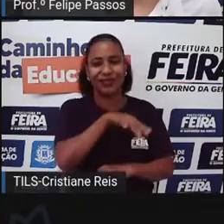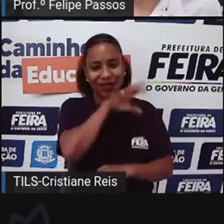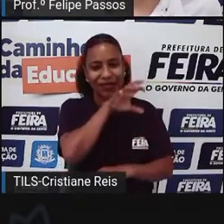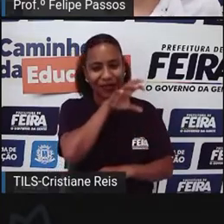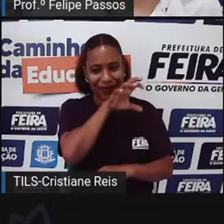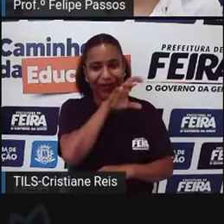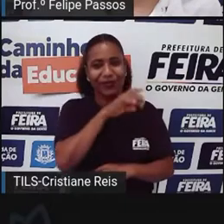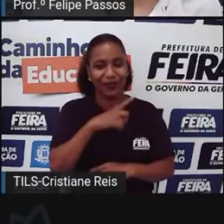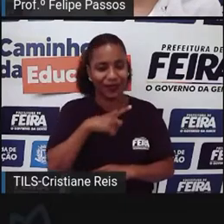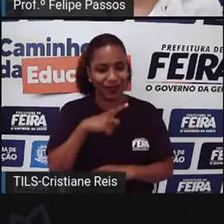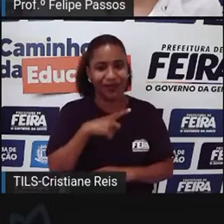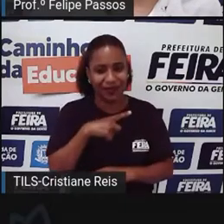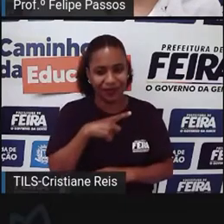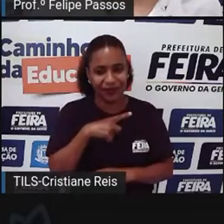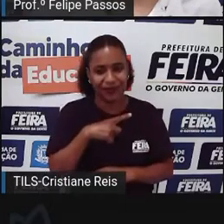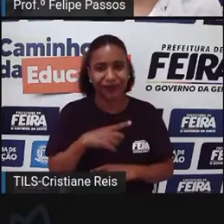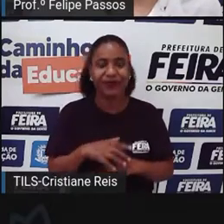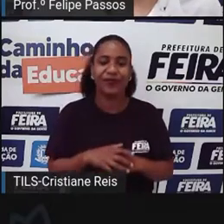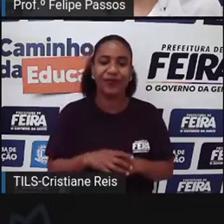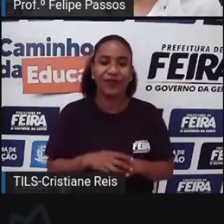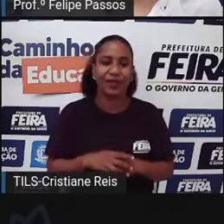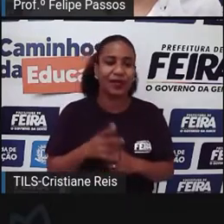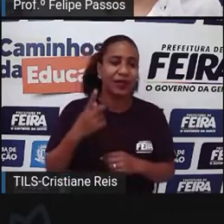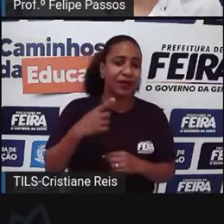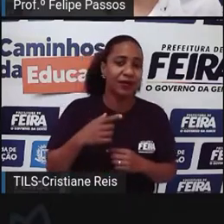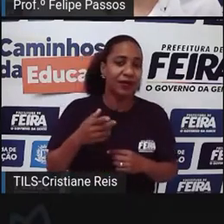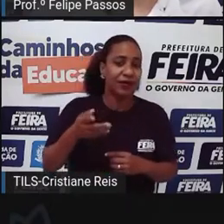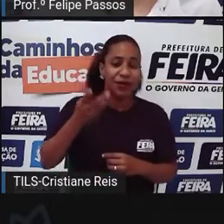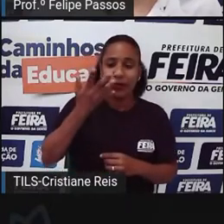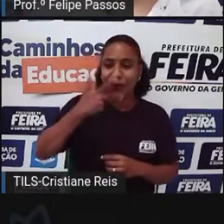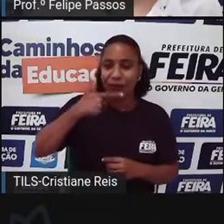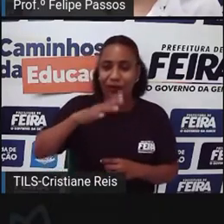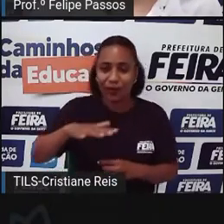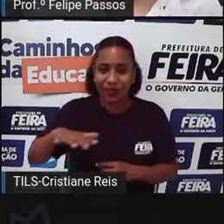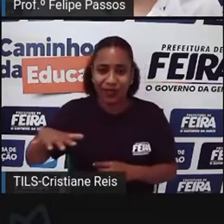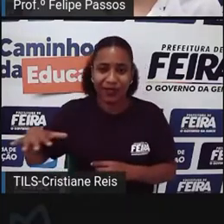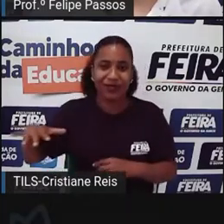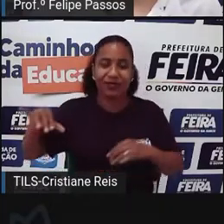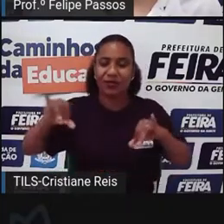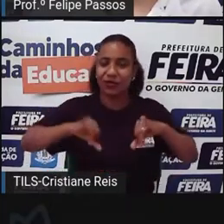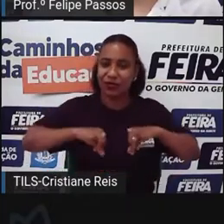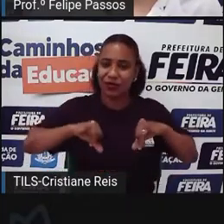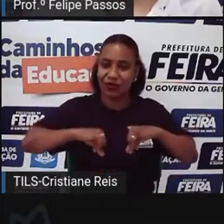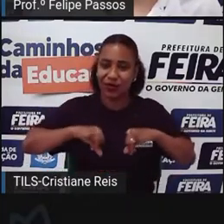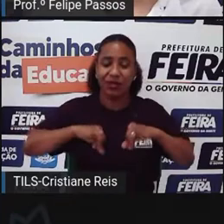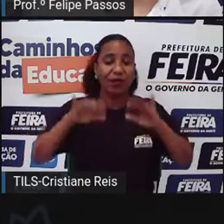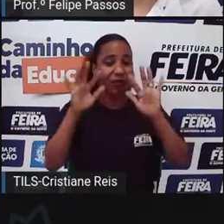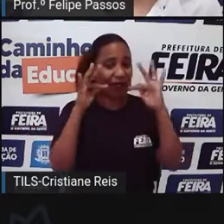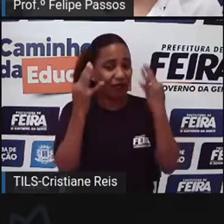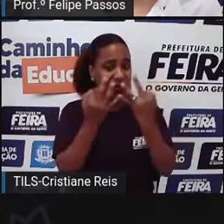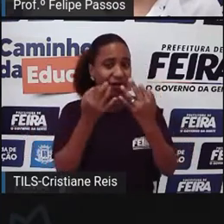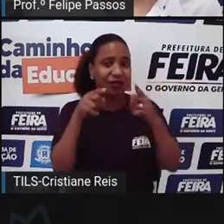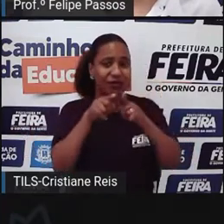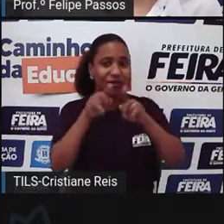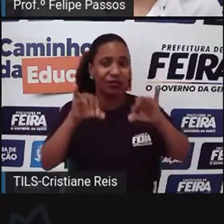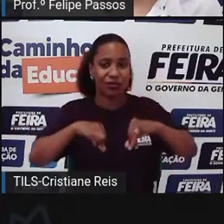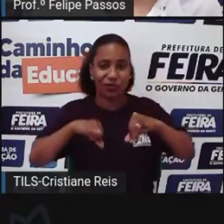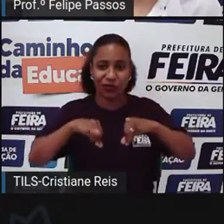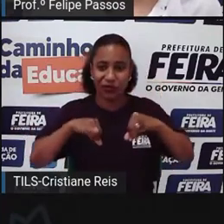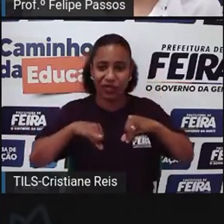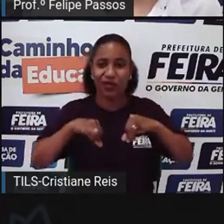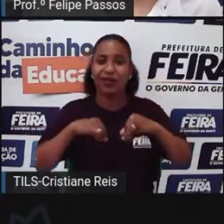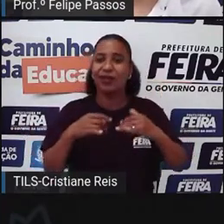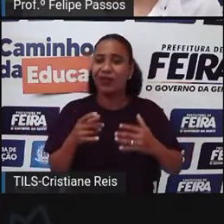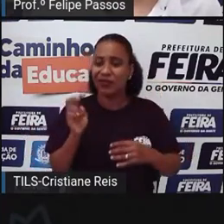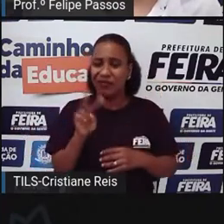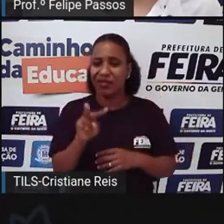via Comumente Quando eu era criança Que me fazia sofrer muito Eu e minha família Hoje a gente vê Uma sensibilidade